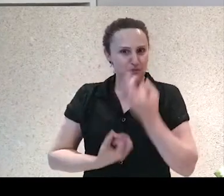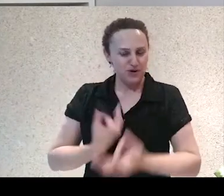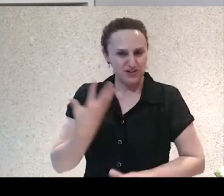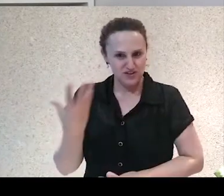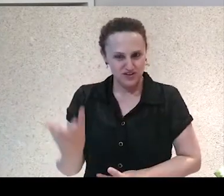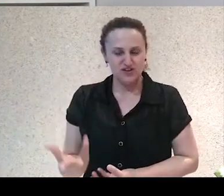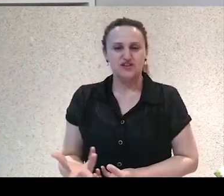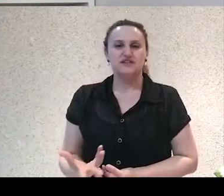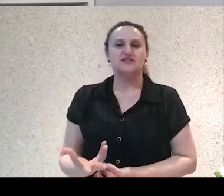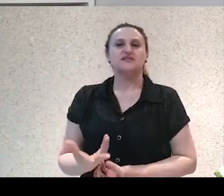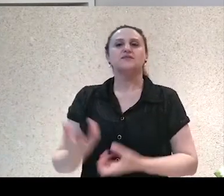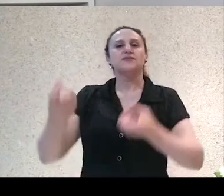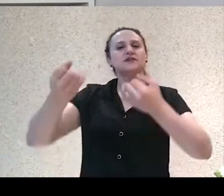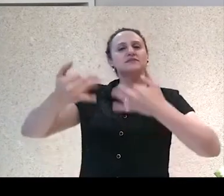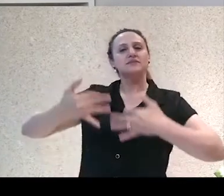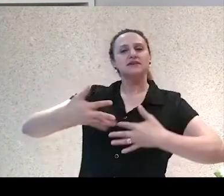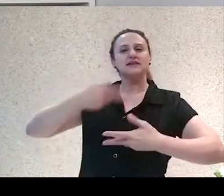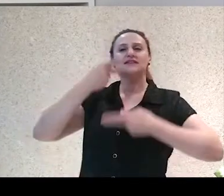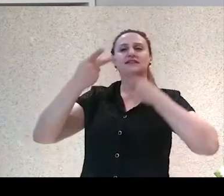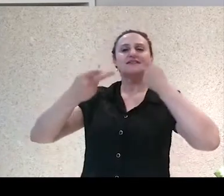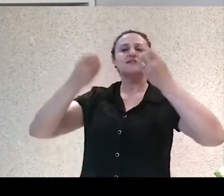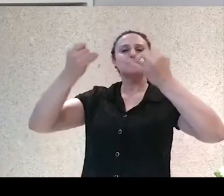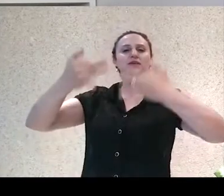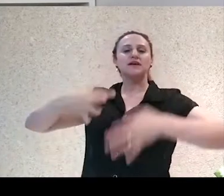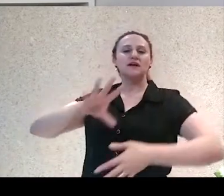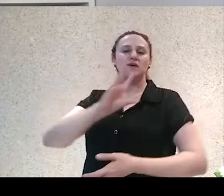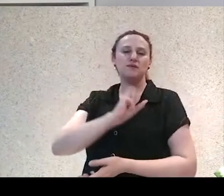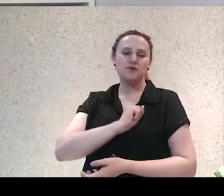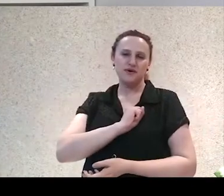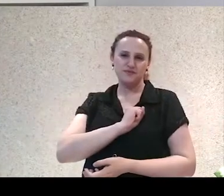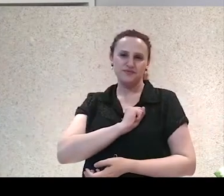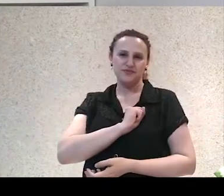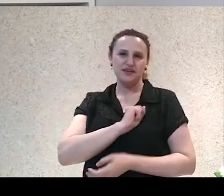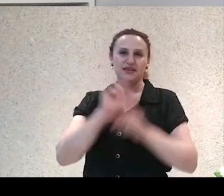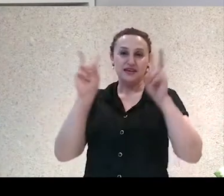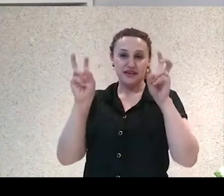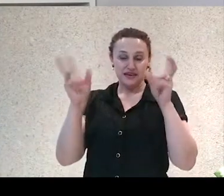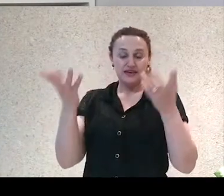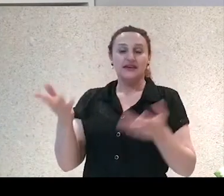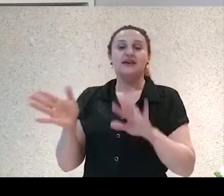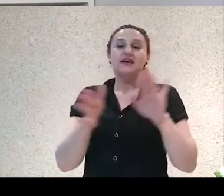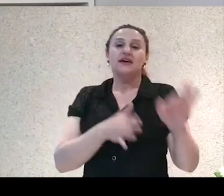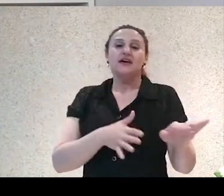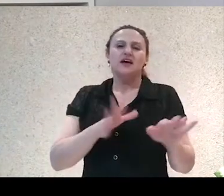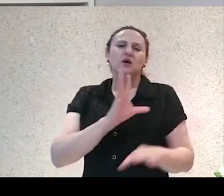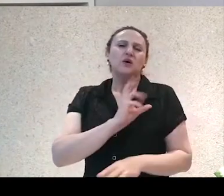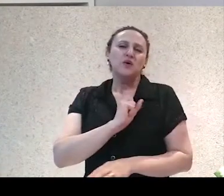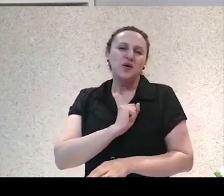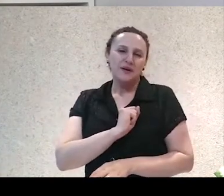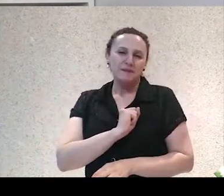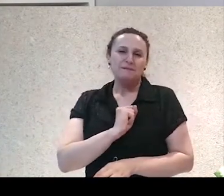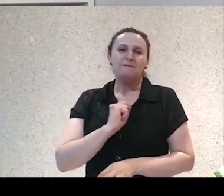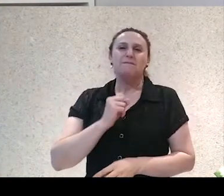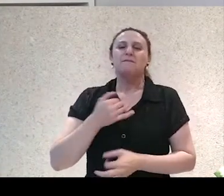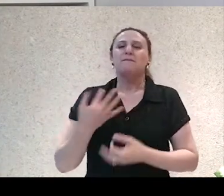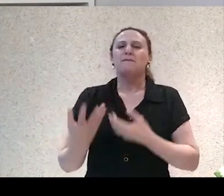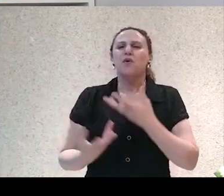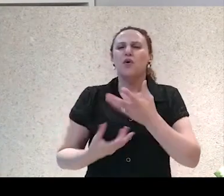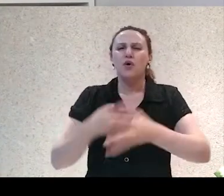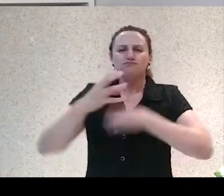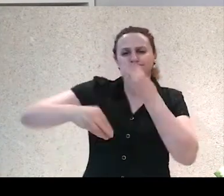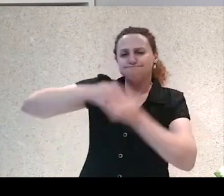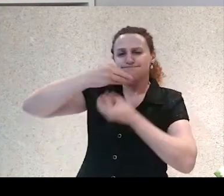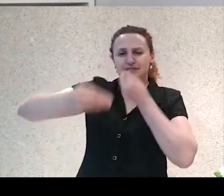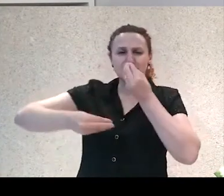lindo que fala de amor e que diz o seguinte, o amor agita meu espírito como se fosse um vendaval a desabar sobre os carvalhos.